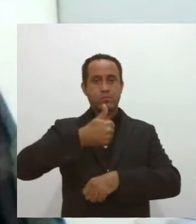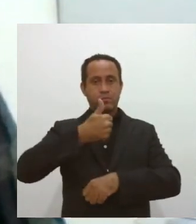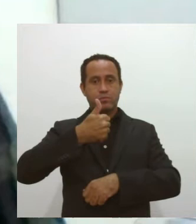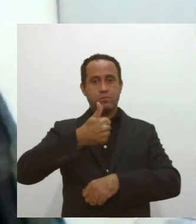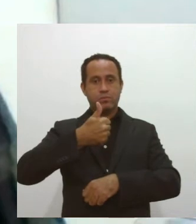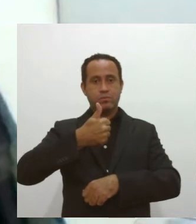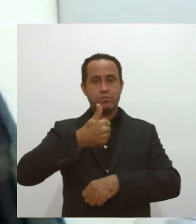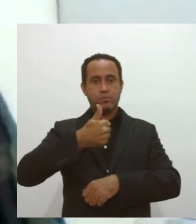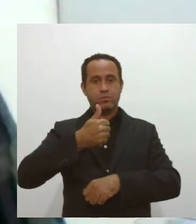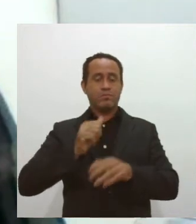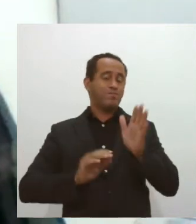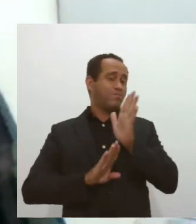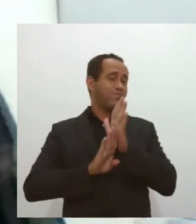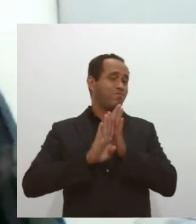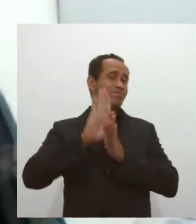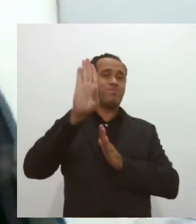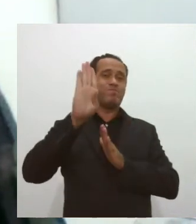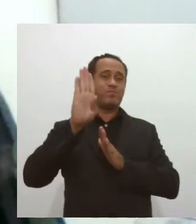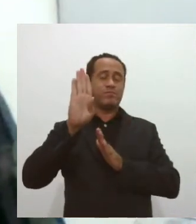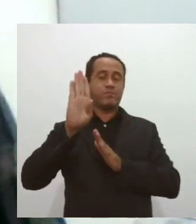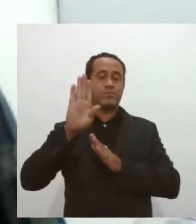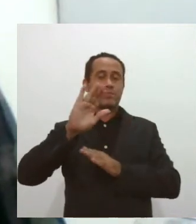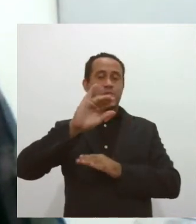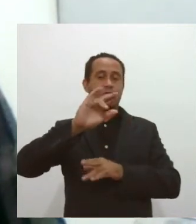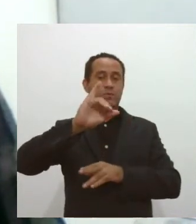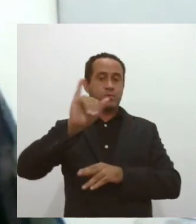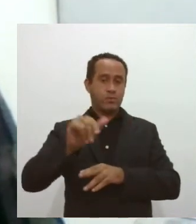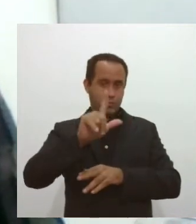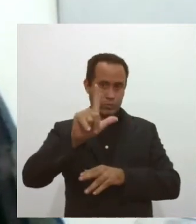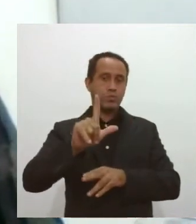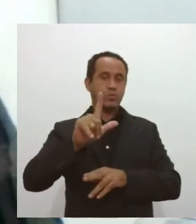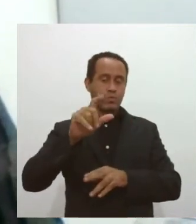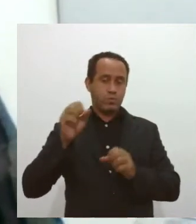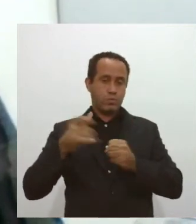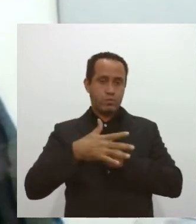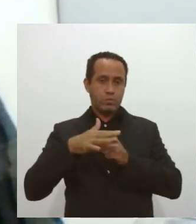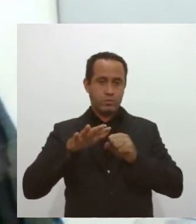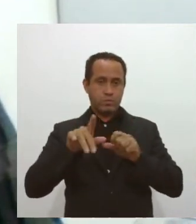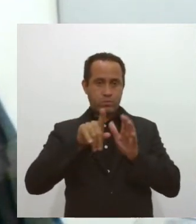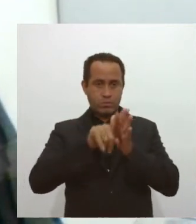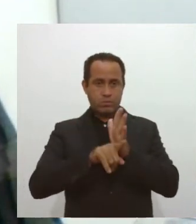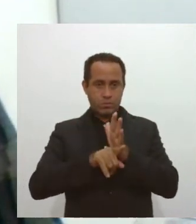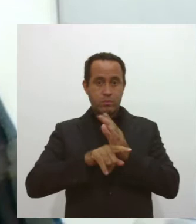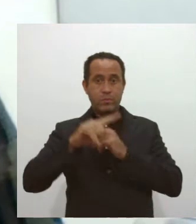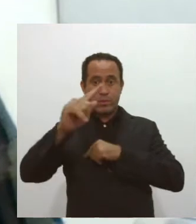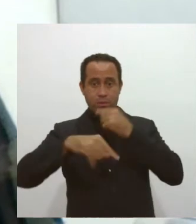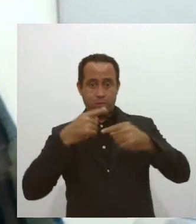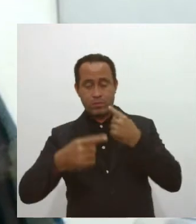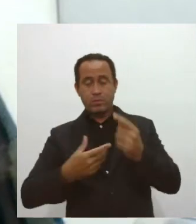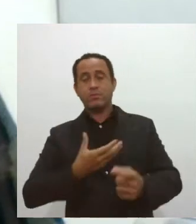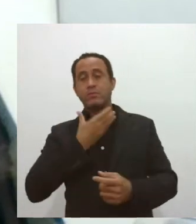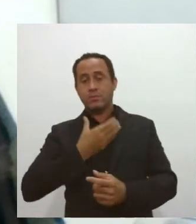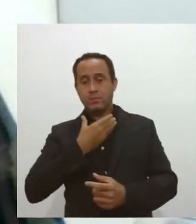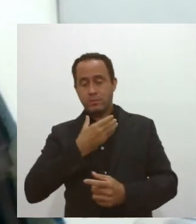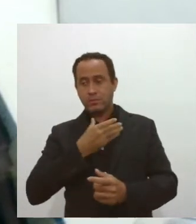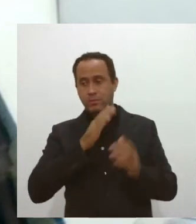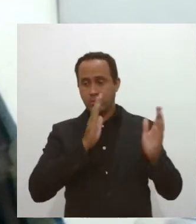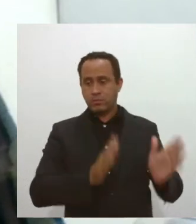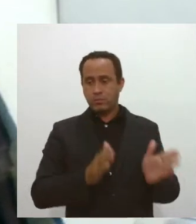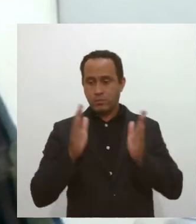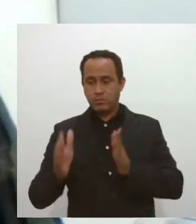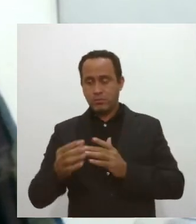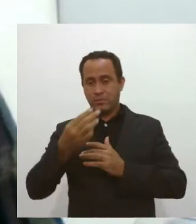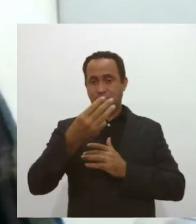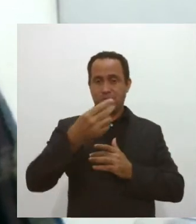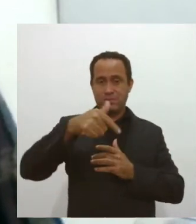pico de amostras aqui foi em julho, depois foi em dezembro, onde a gente recebeu mais de 37 mil